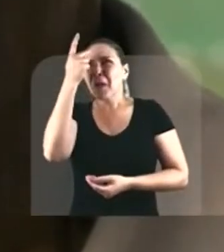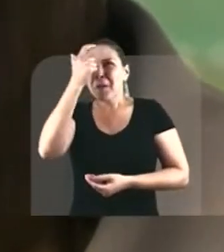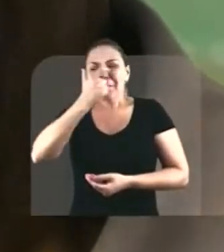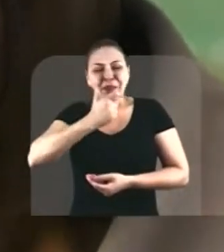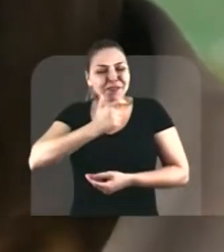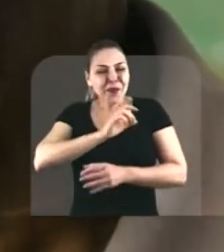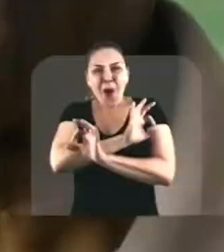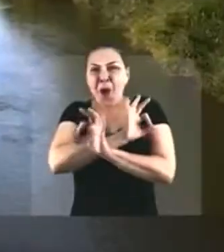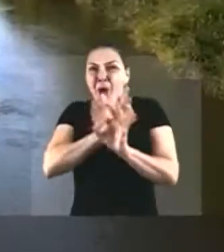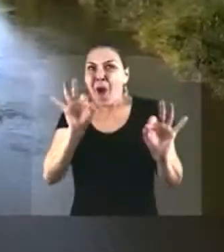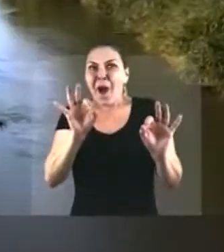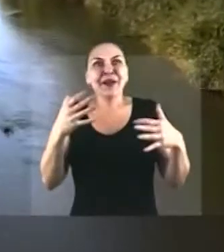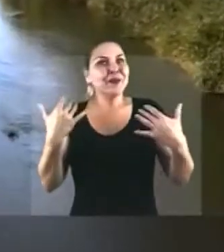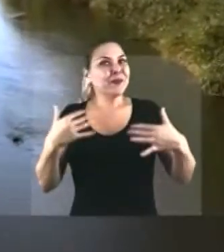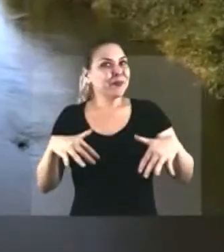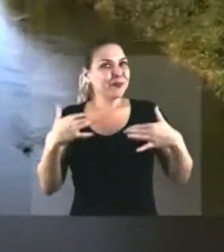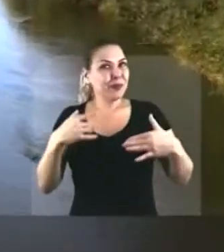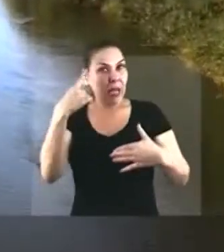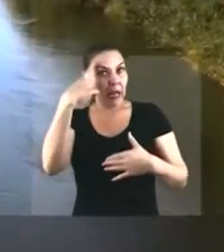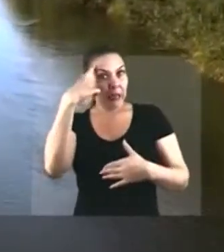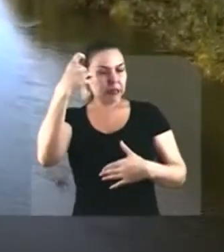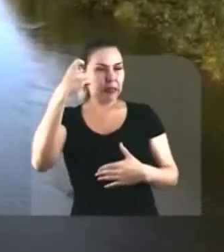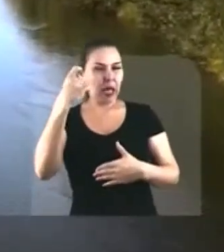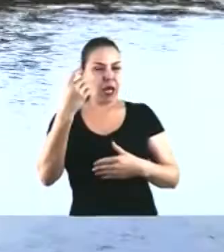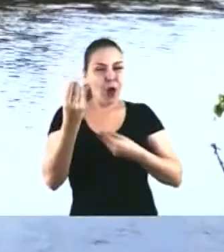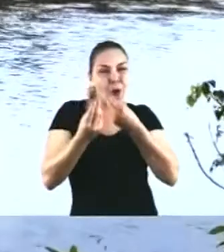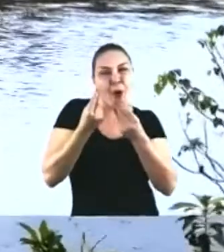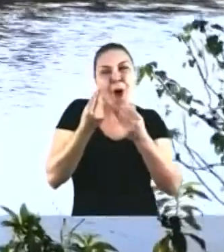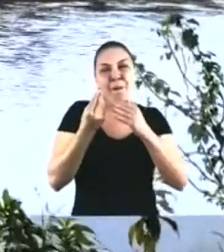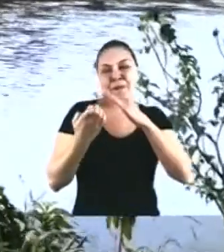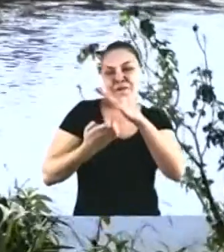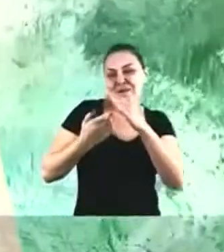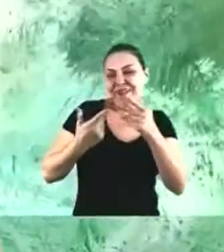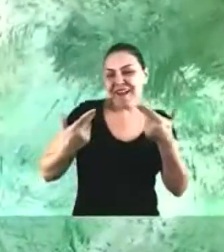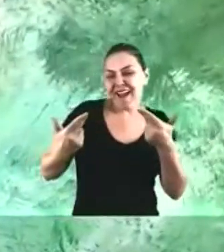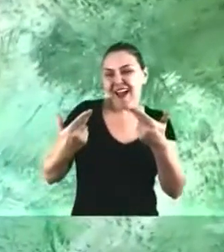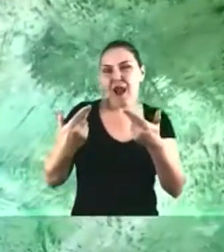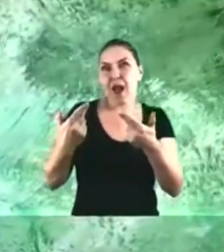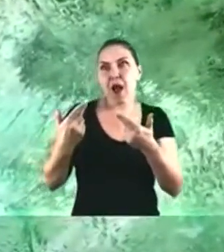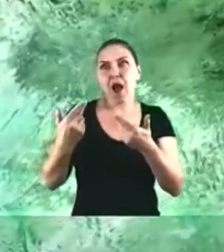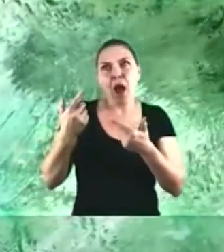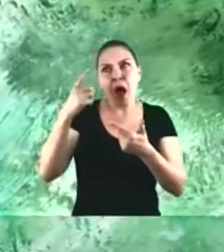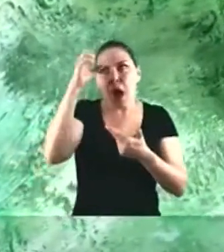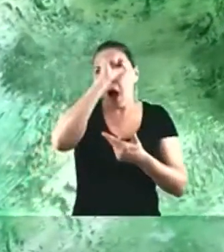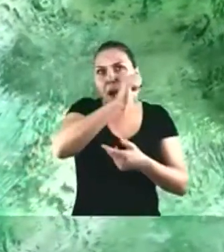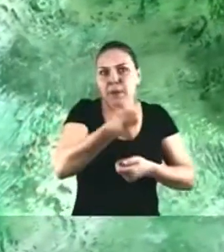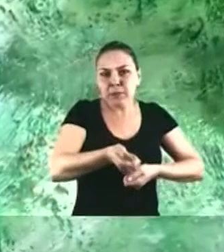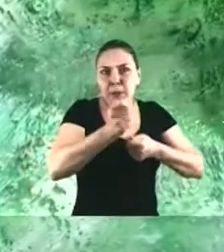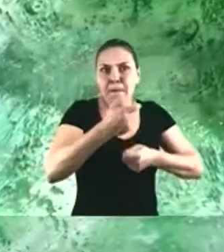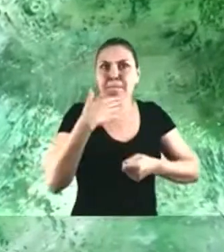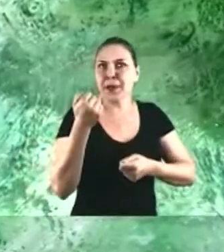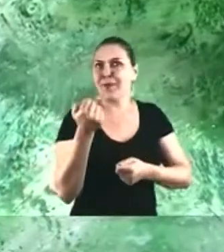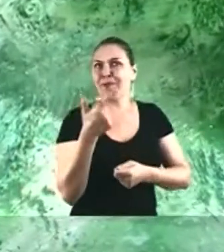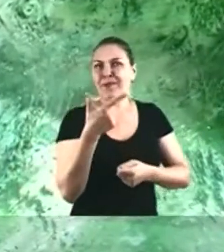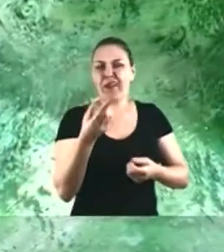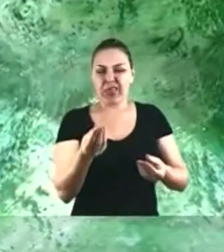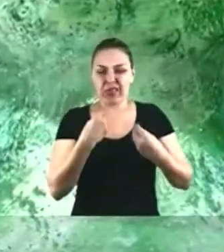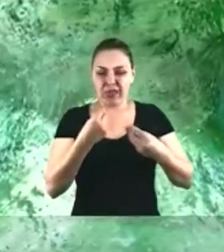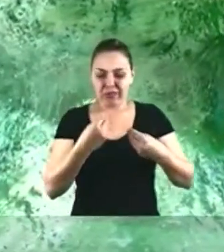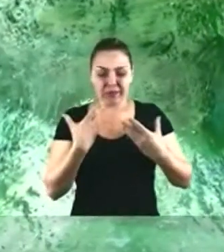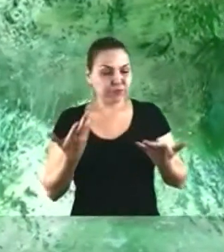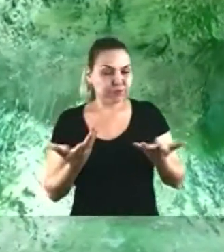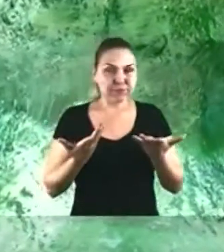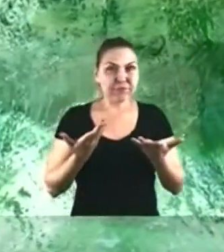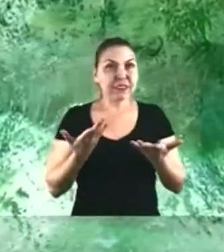Exemplar A ideia de empreender De saber que é mais importante Aprender a pescar Do que ganhar o peixe O menino